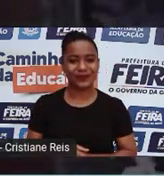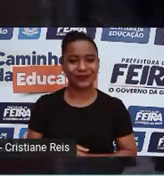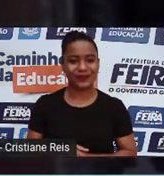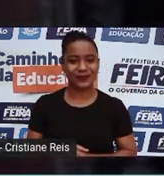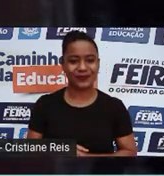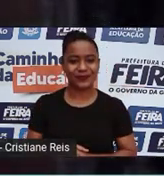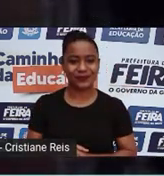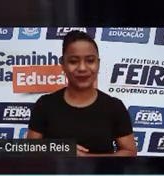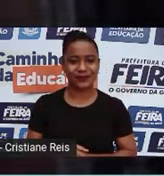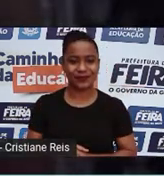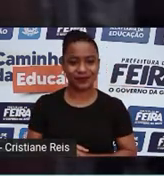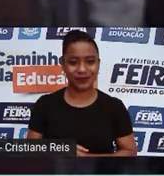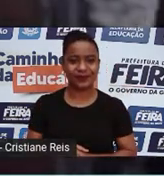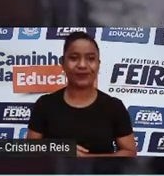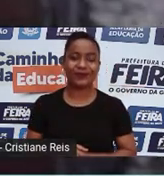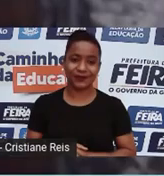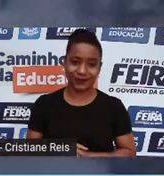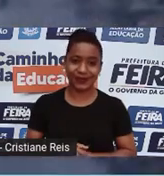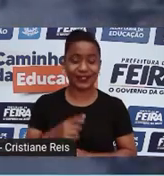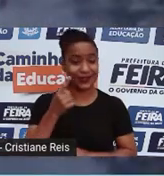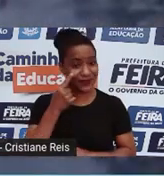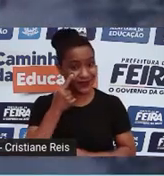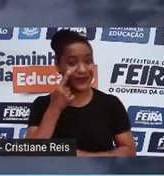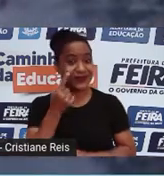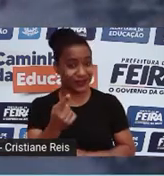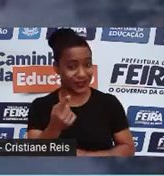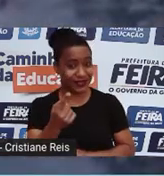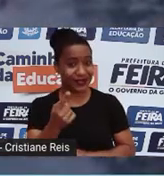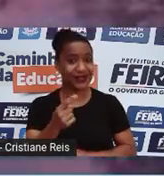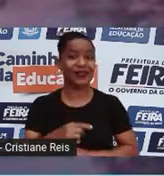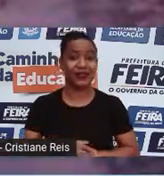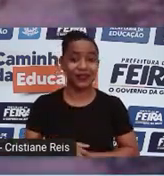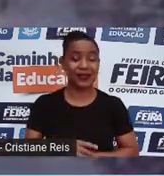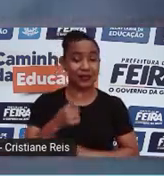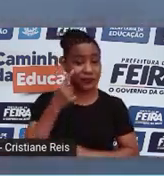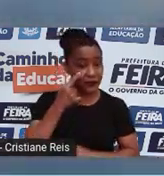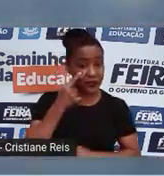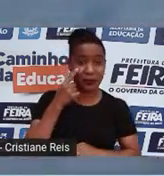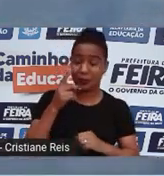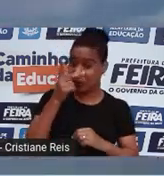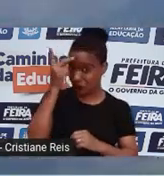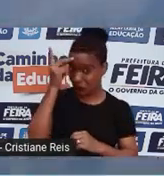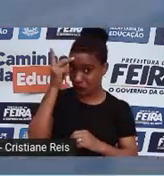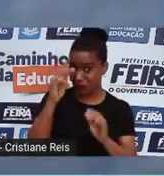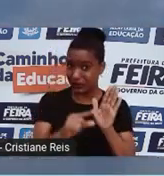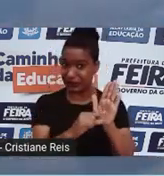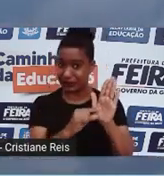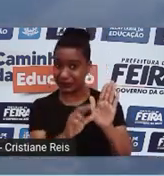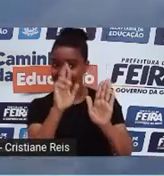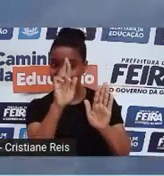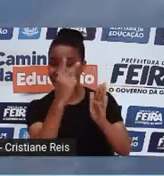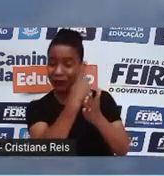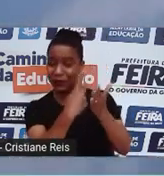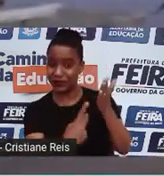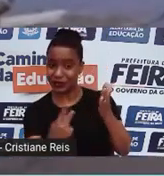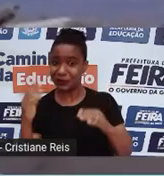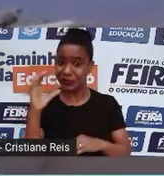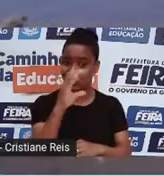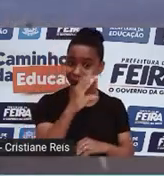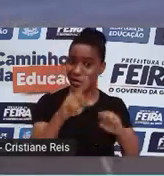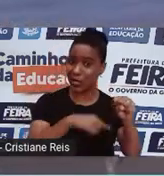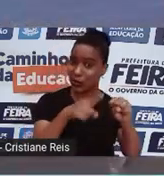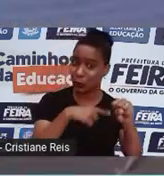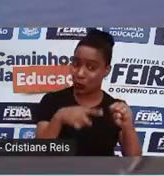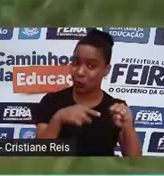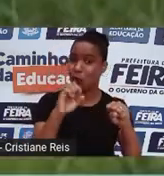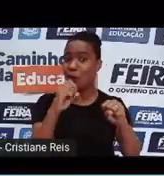Prazo para sabermos se estamos diante de doidos ou visionários. E se o benefício desse projeto é